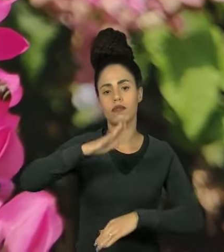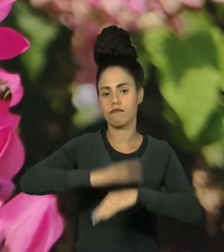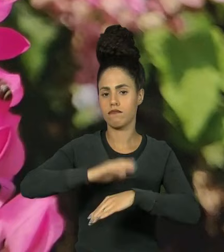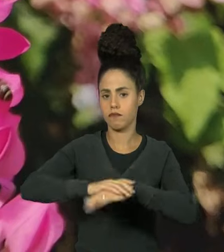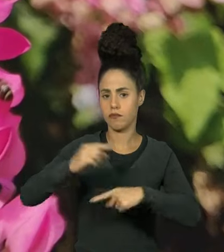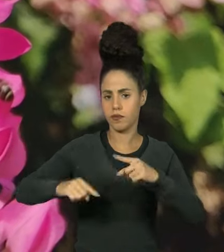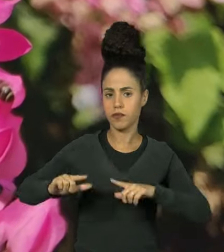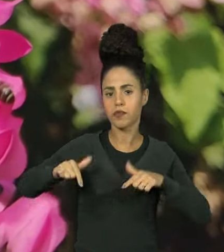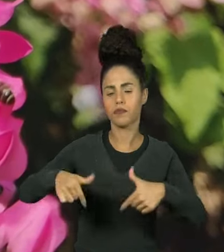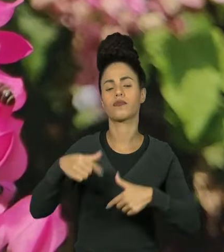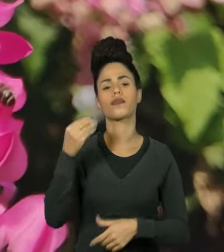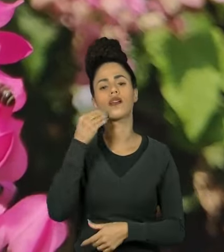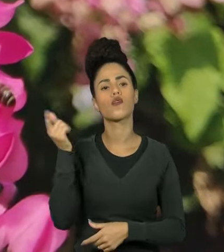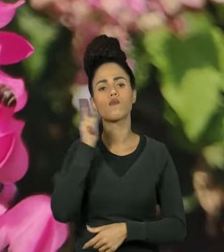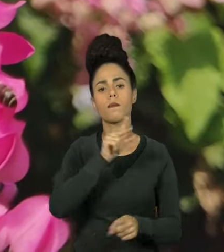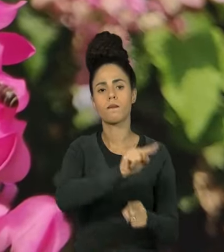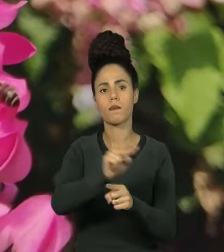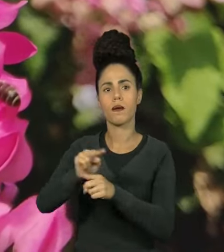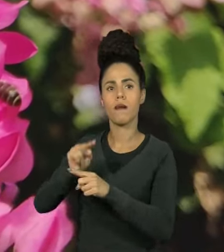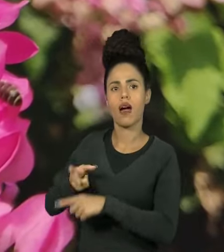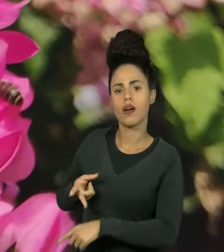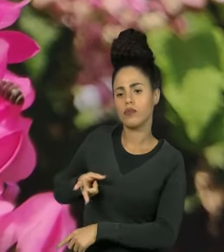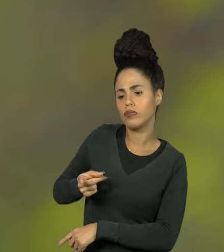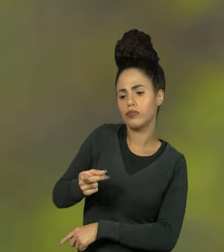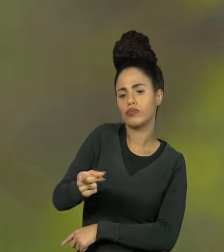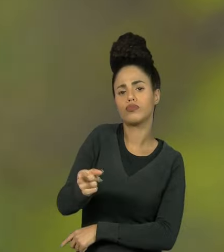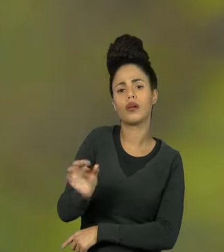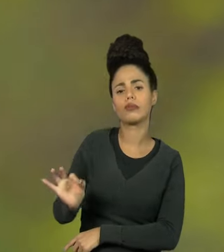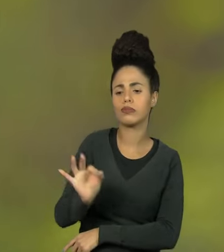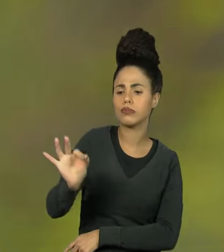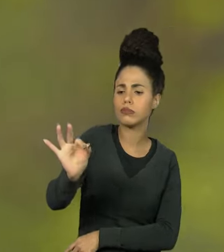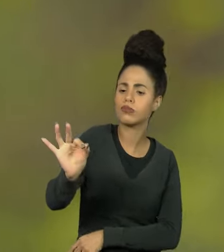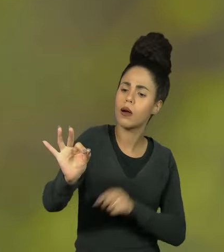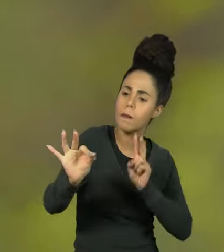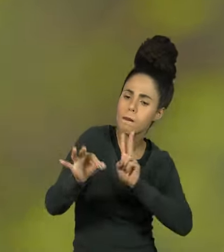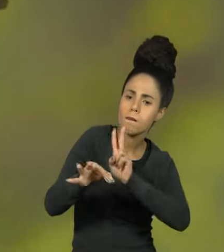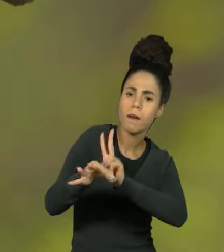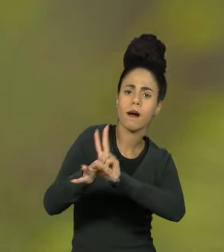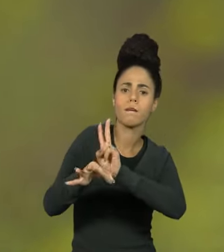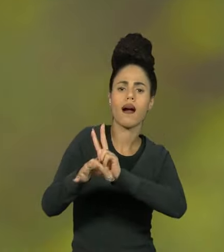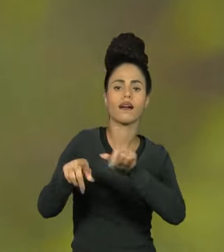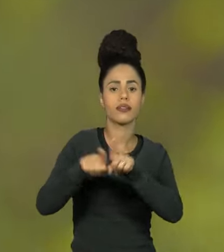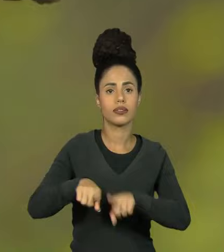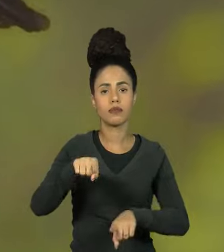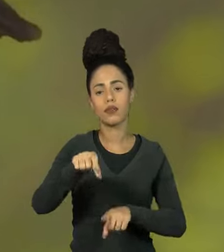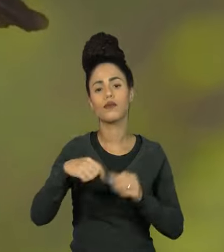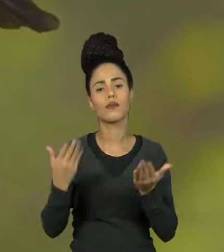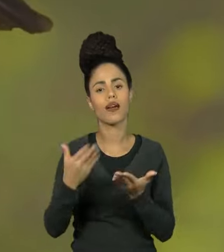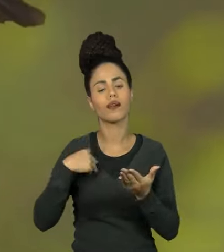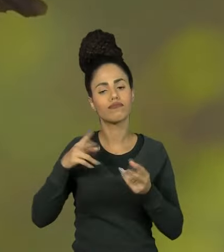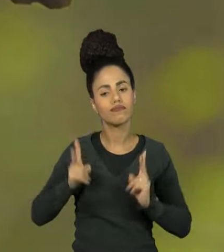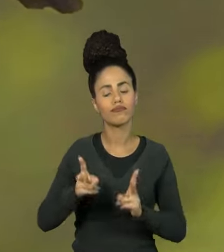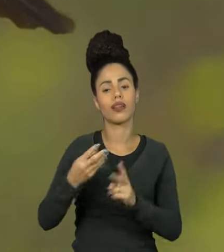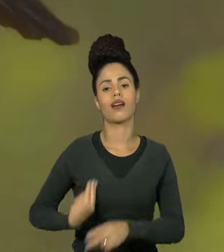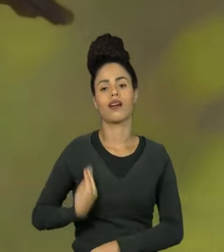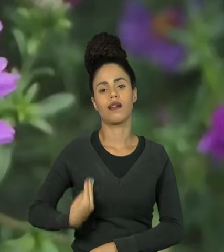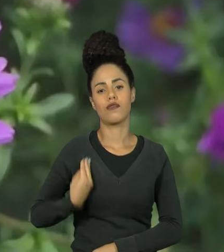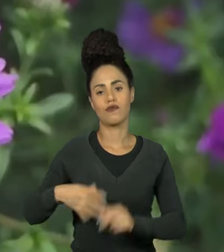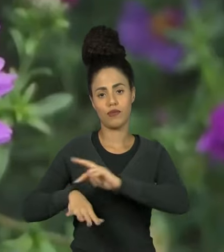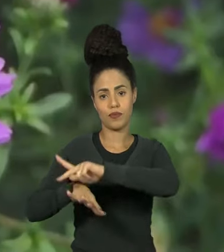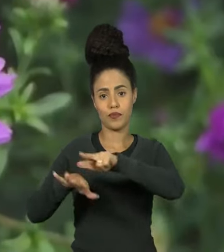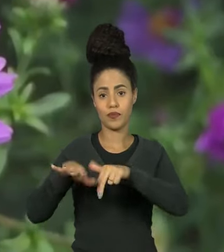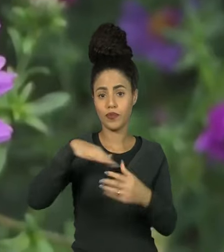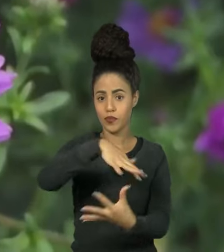públicas que garantam a preservação da natureza e, especialmente, de um inseto que ajuda a manter a vida na Terra.